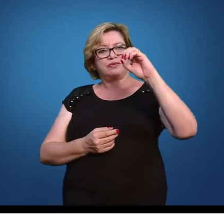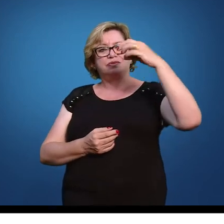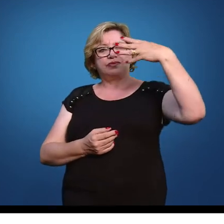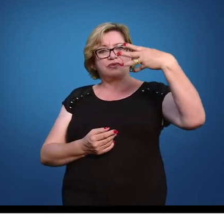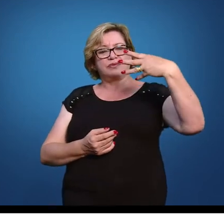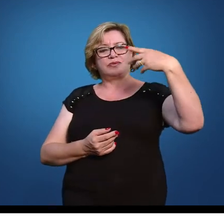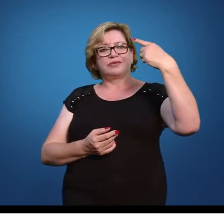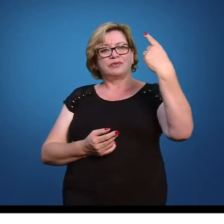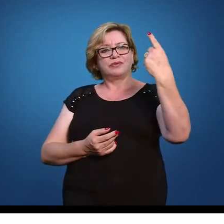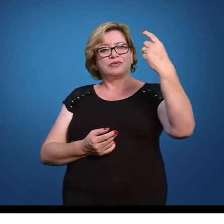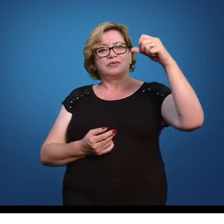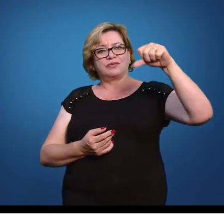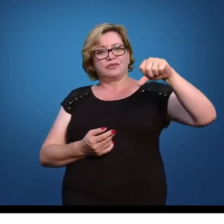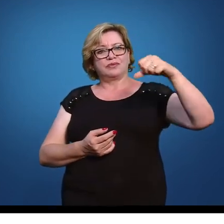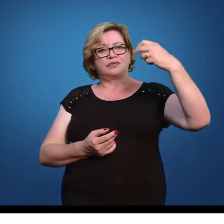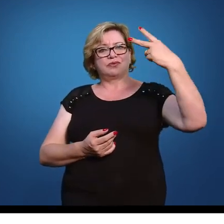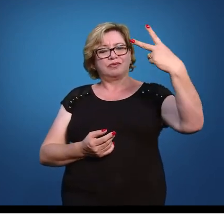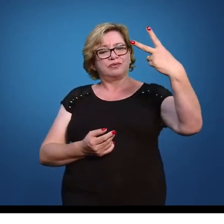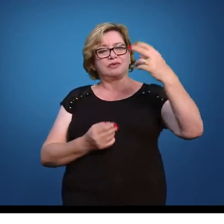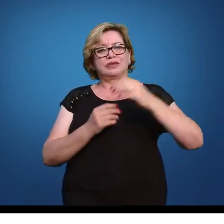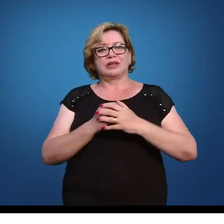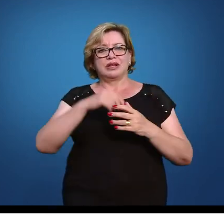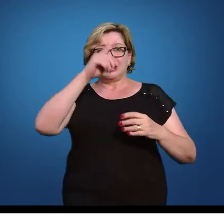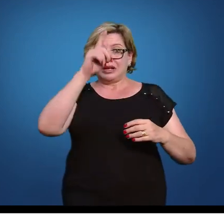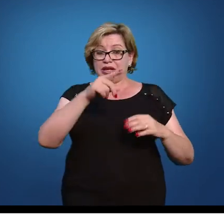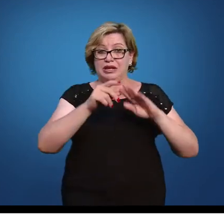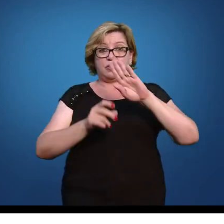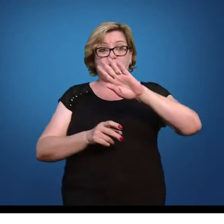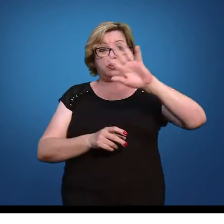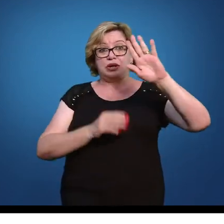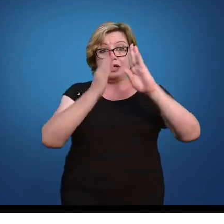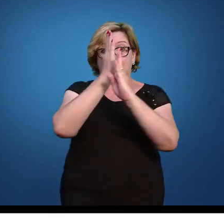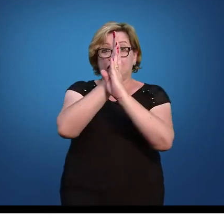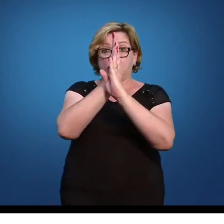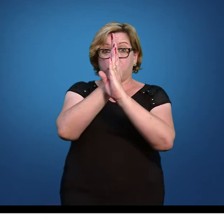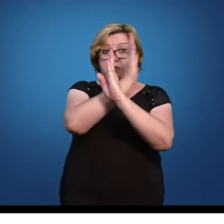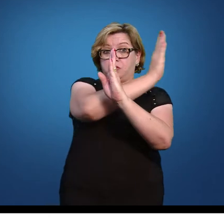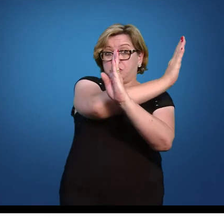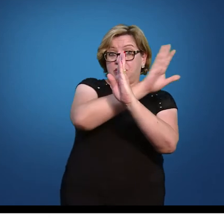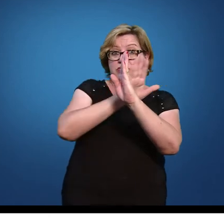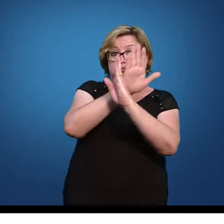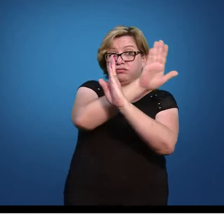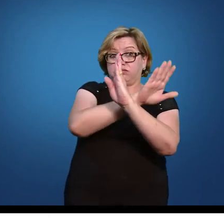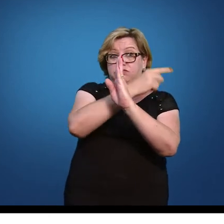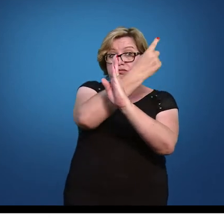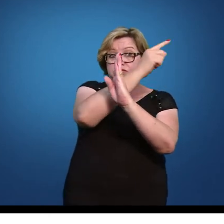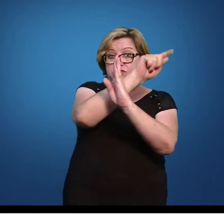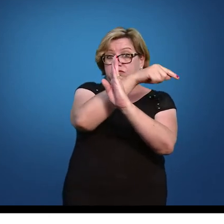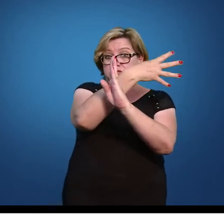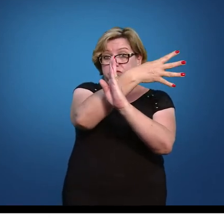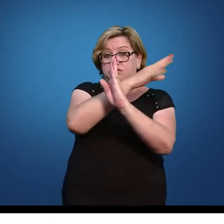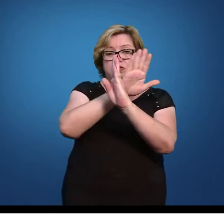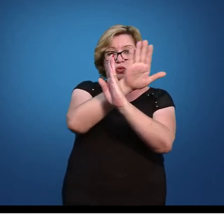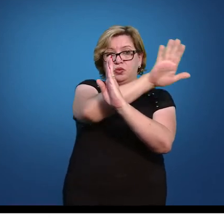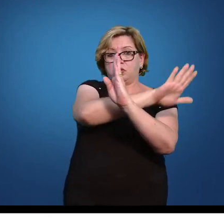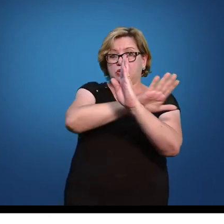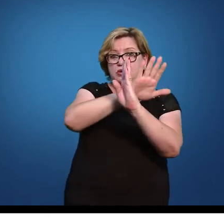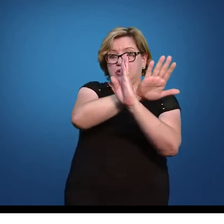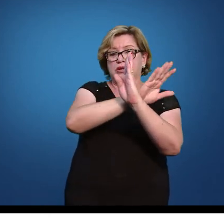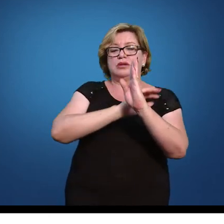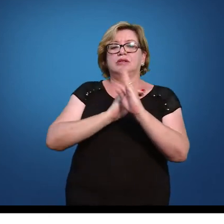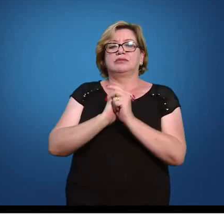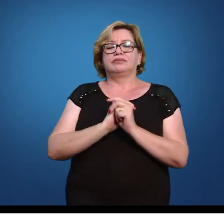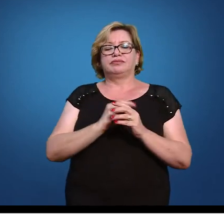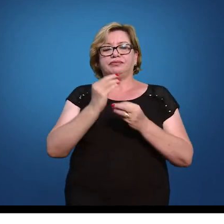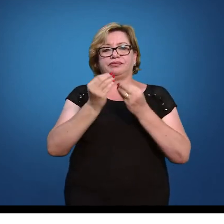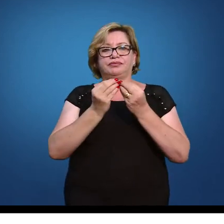,4192 essa é a área do 0 até 1,4 positivo que é exatamente